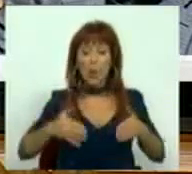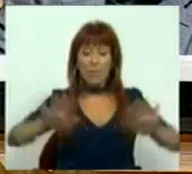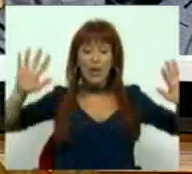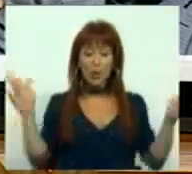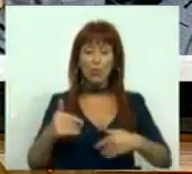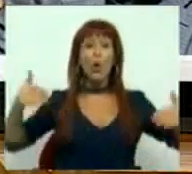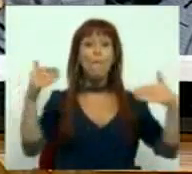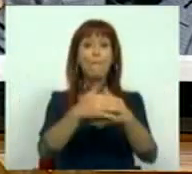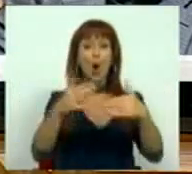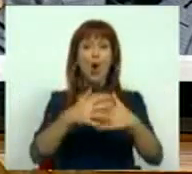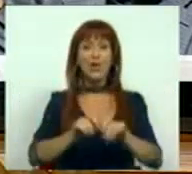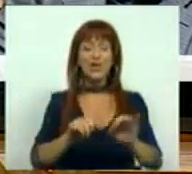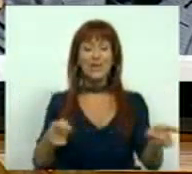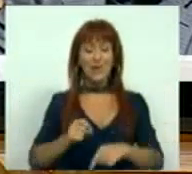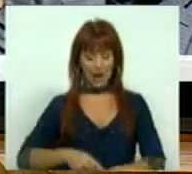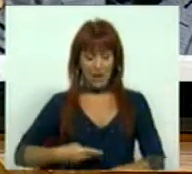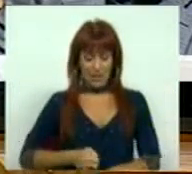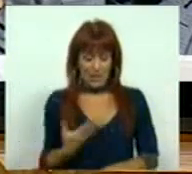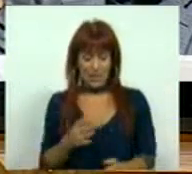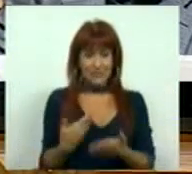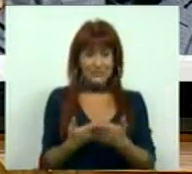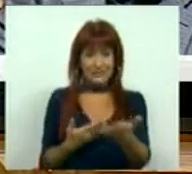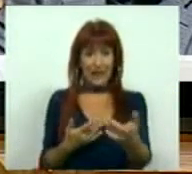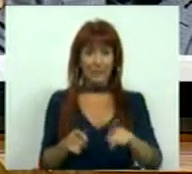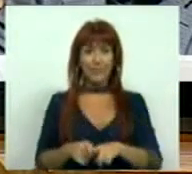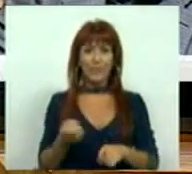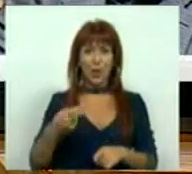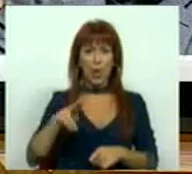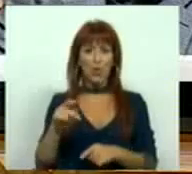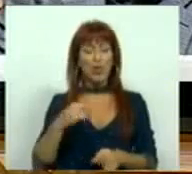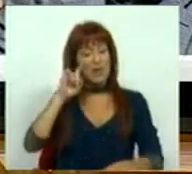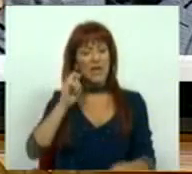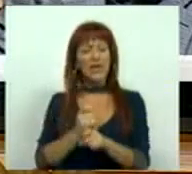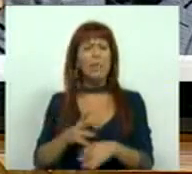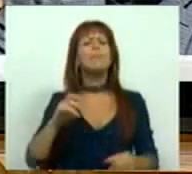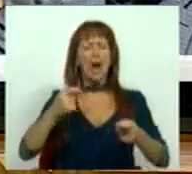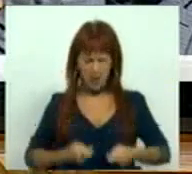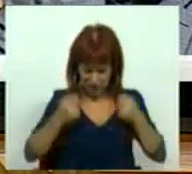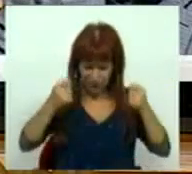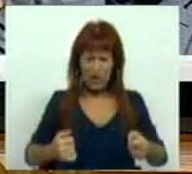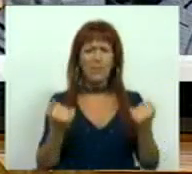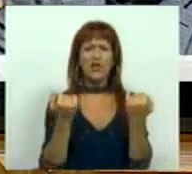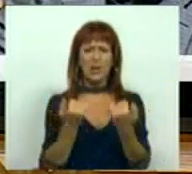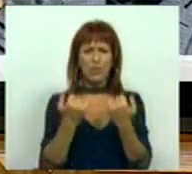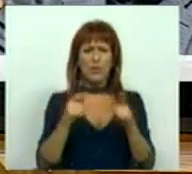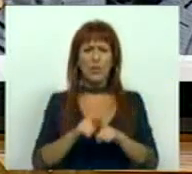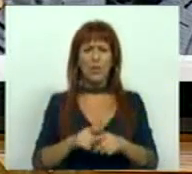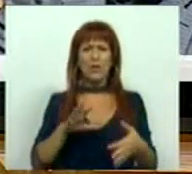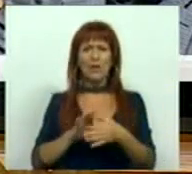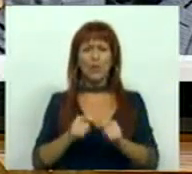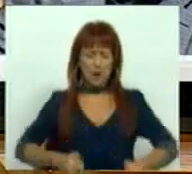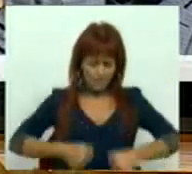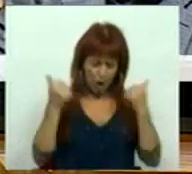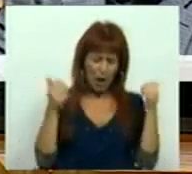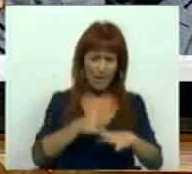o número de mortes como a ONU-Sida nos propõe. E isso exige mais investimento na informação e no esclarecimento para